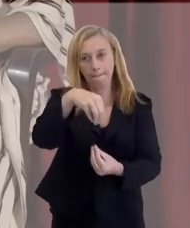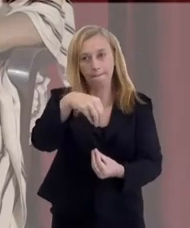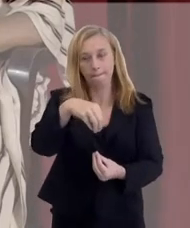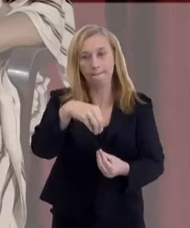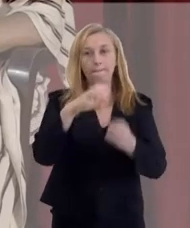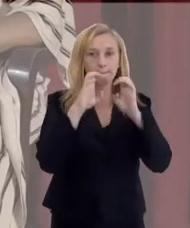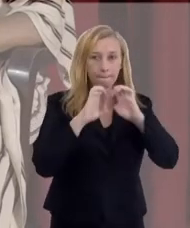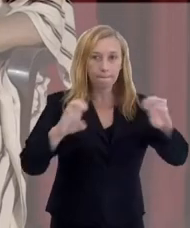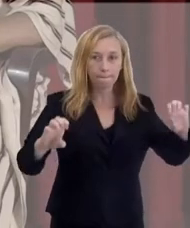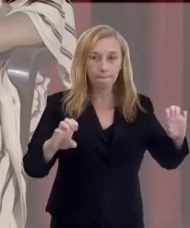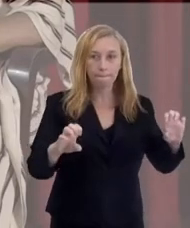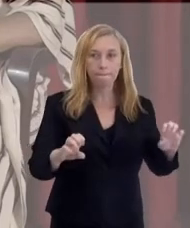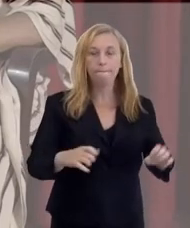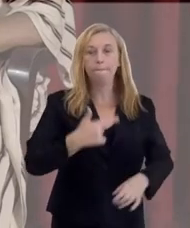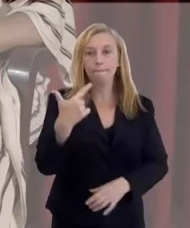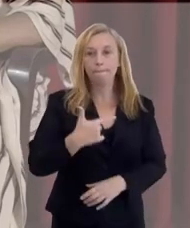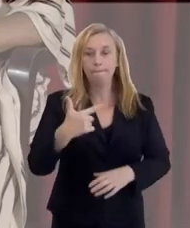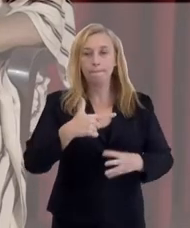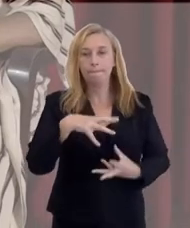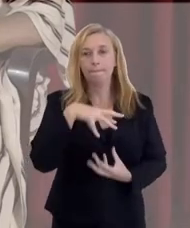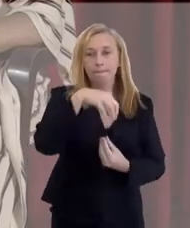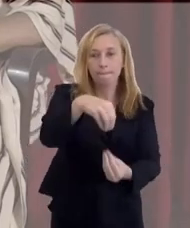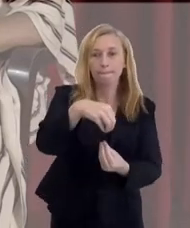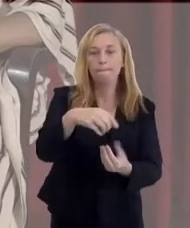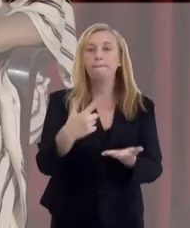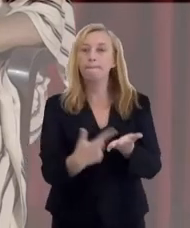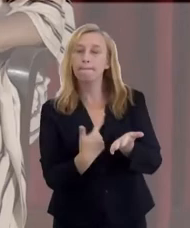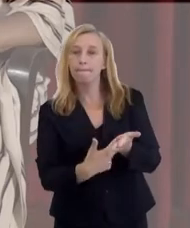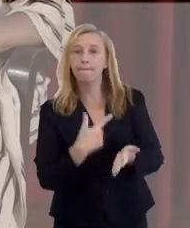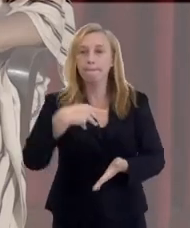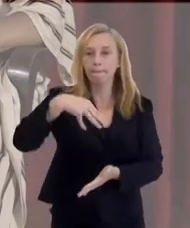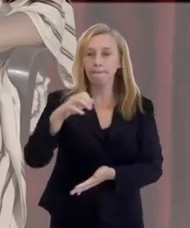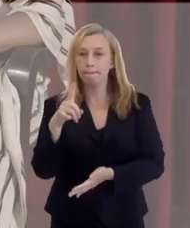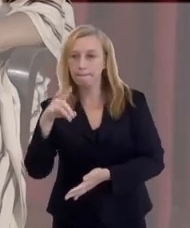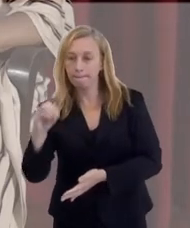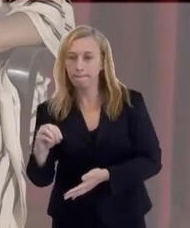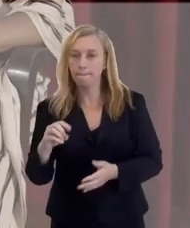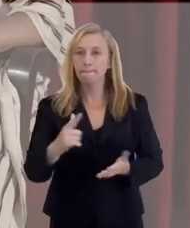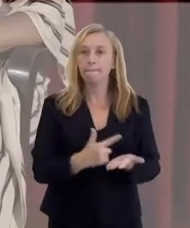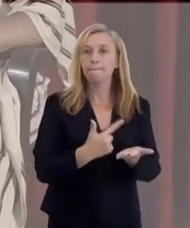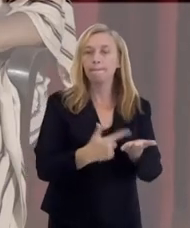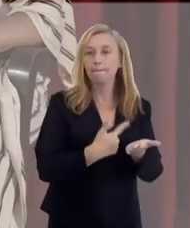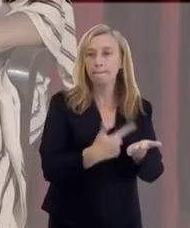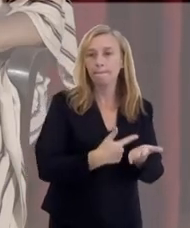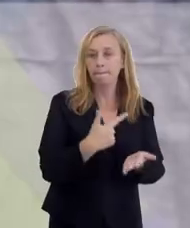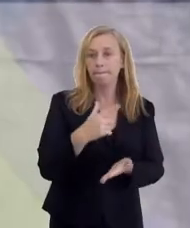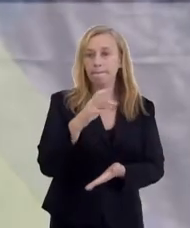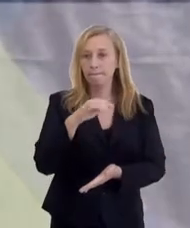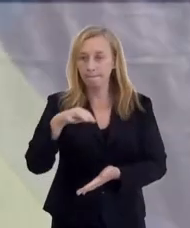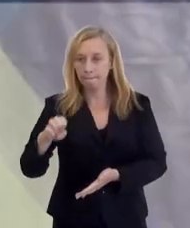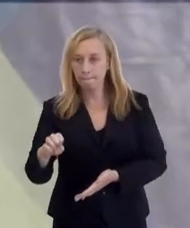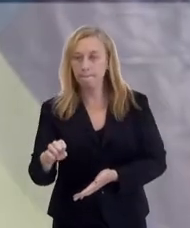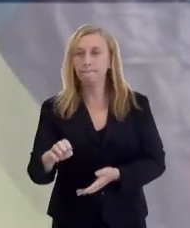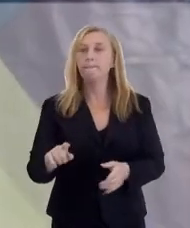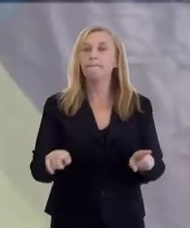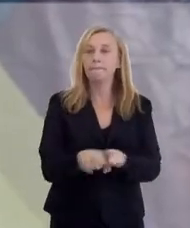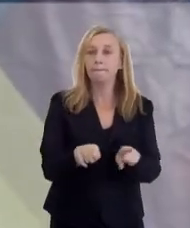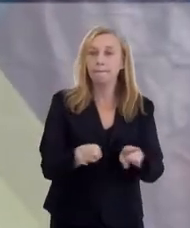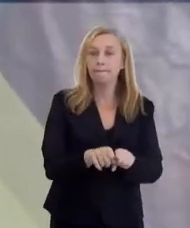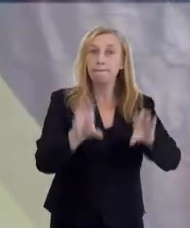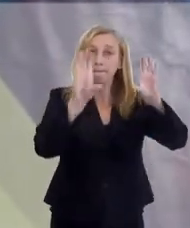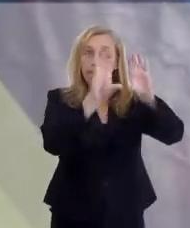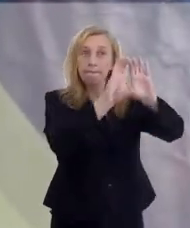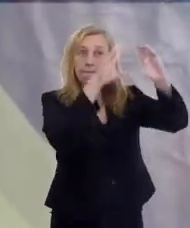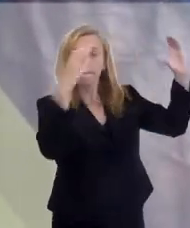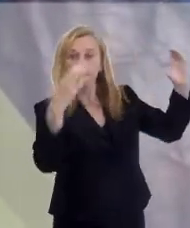Espíritos, o Evangelho segundo o Espiritismo, o Livro dos Médiuns, a Gênese e o Céu e o Inferno, que é a última